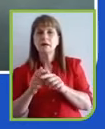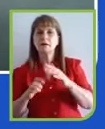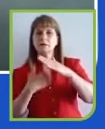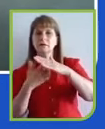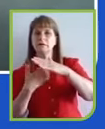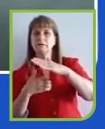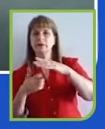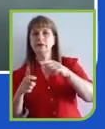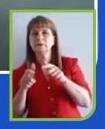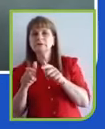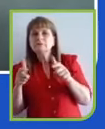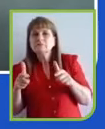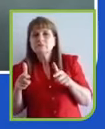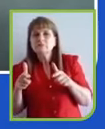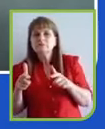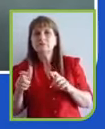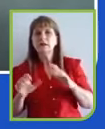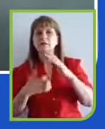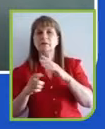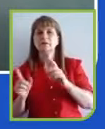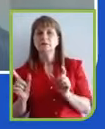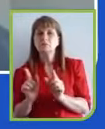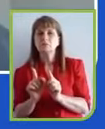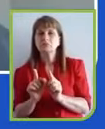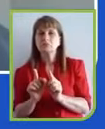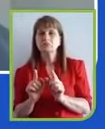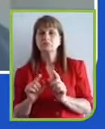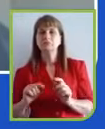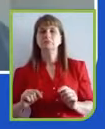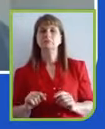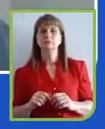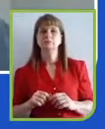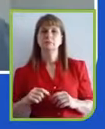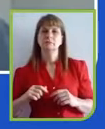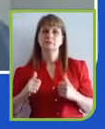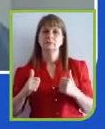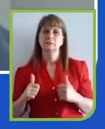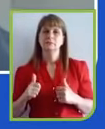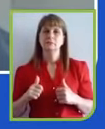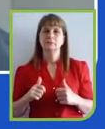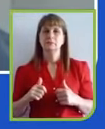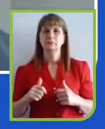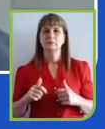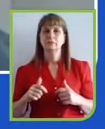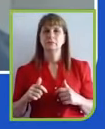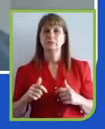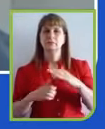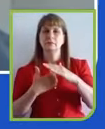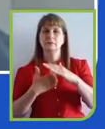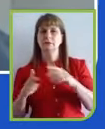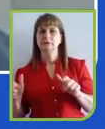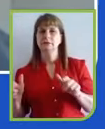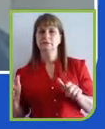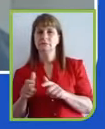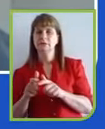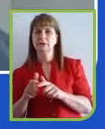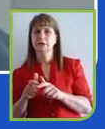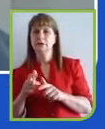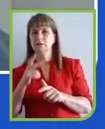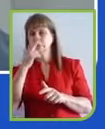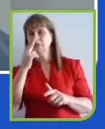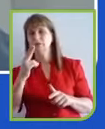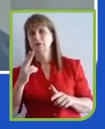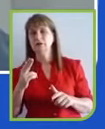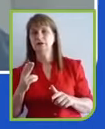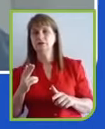nas companhias brasileiras. Muito bem. Pequenas e médias empresas, eu acho que eu prefiro olhá